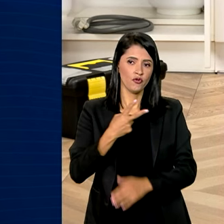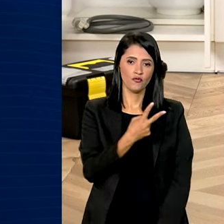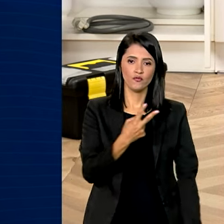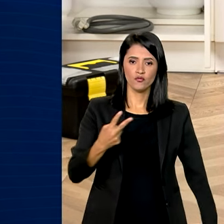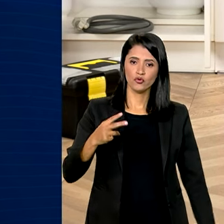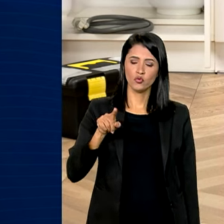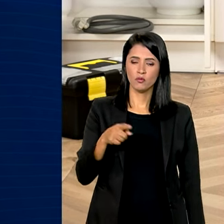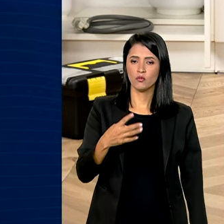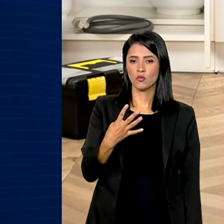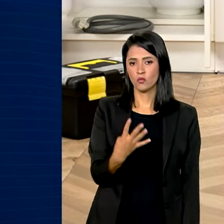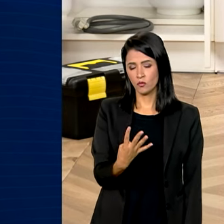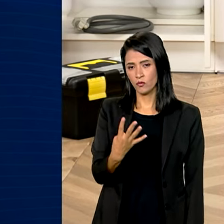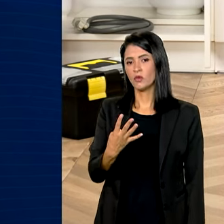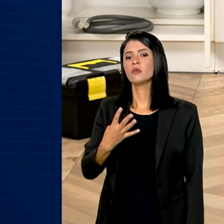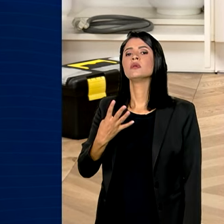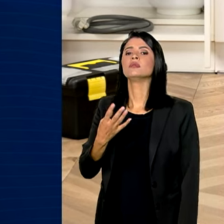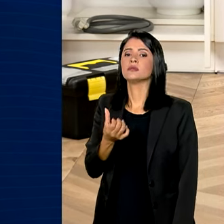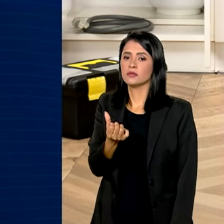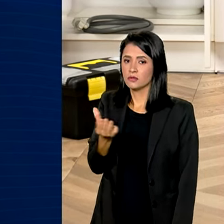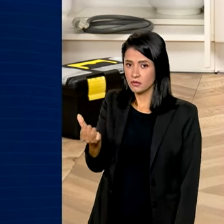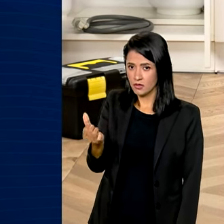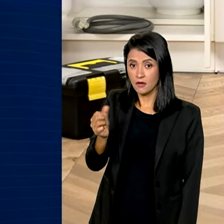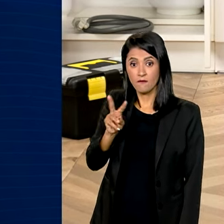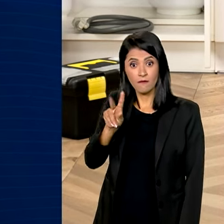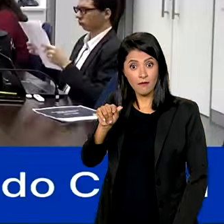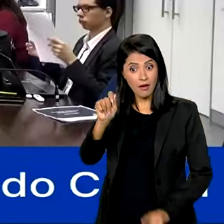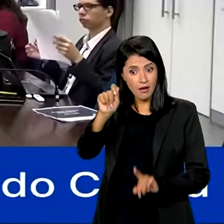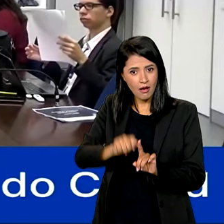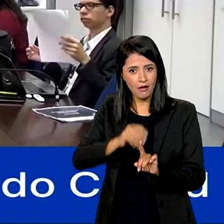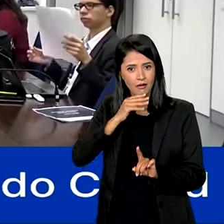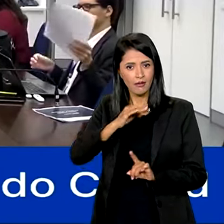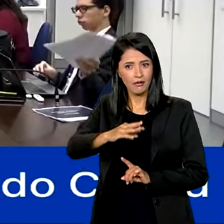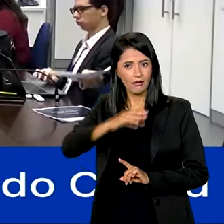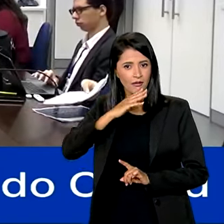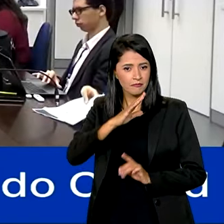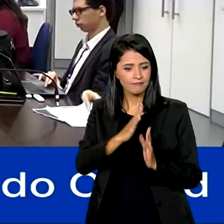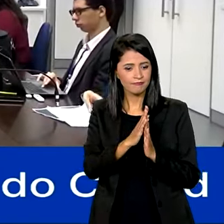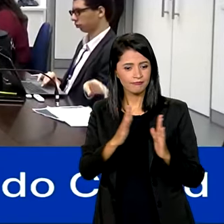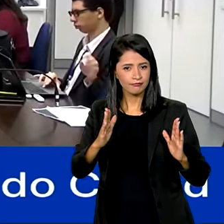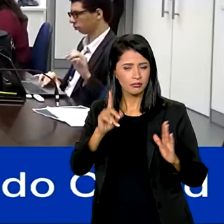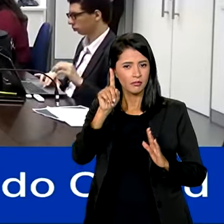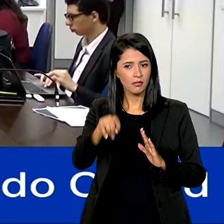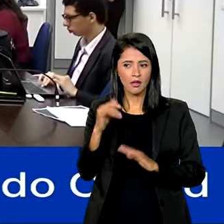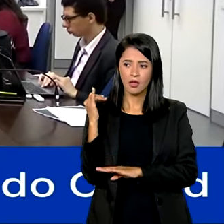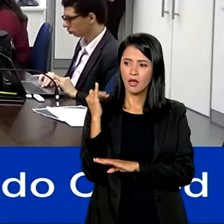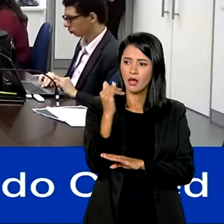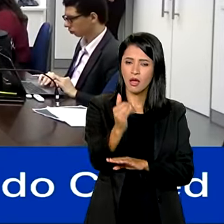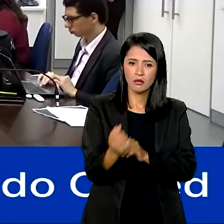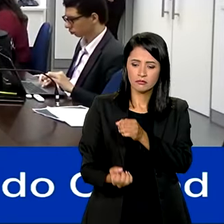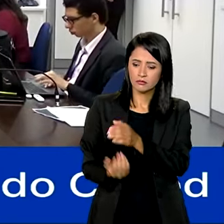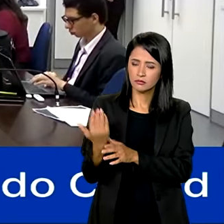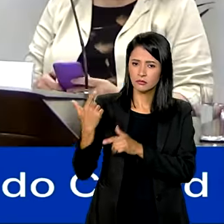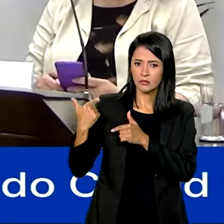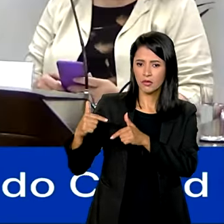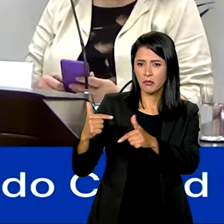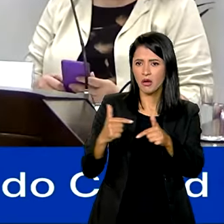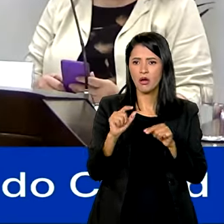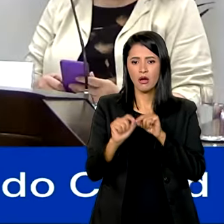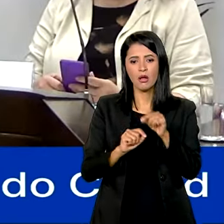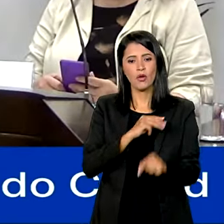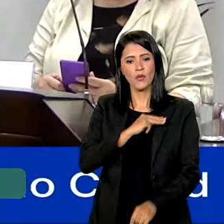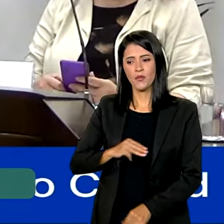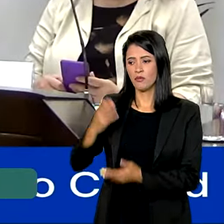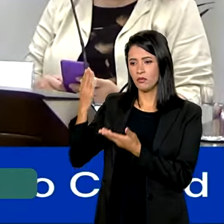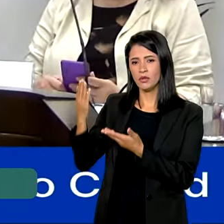.466 vagas no mês. Ao anunciar os dados da geração de empregos no país, o